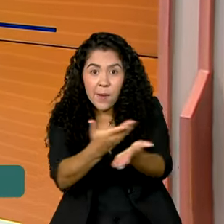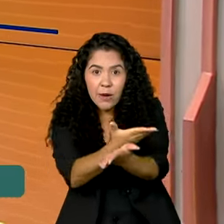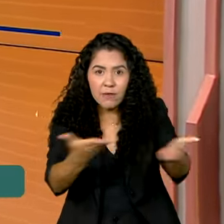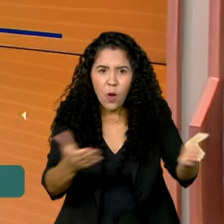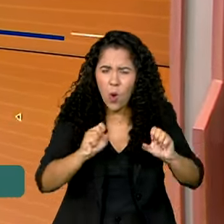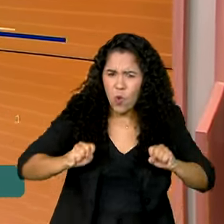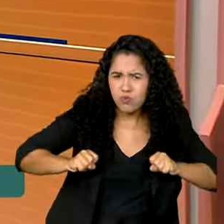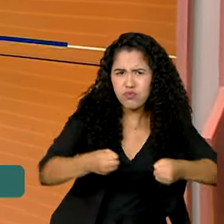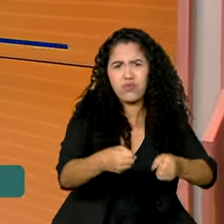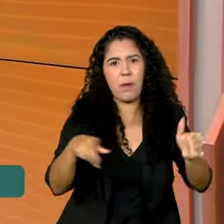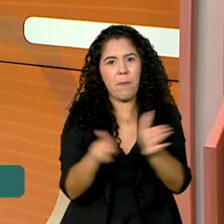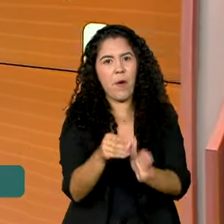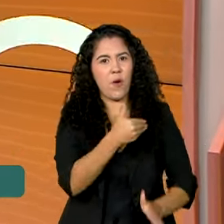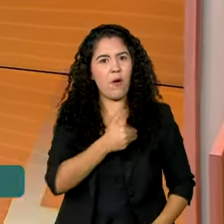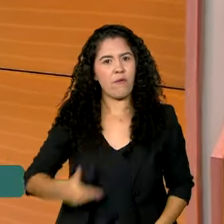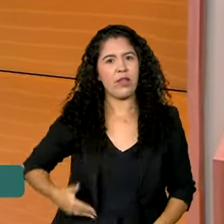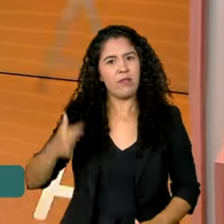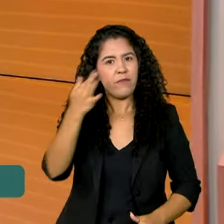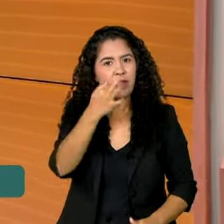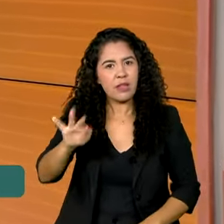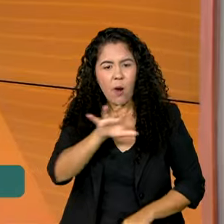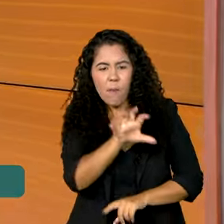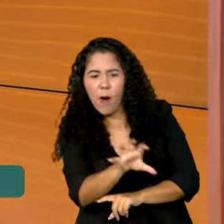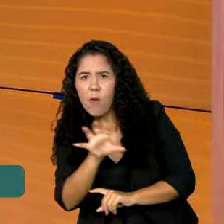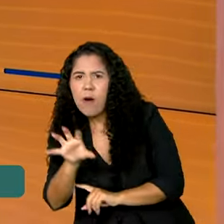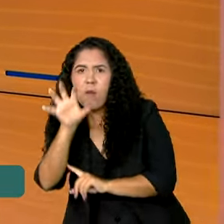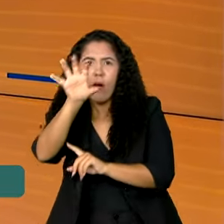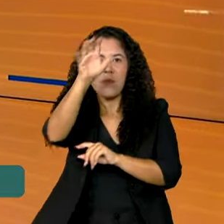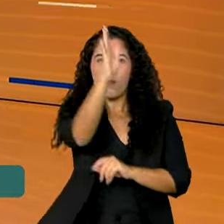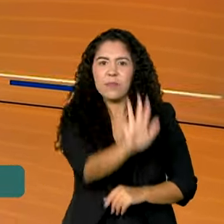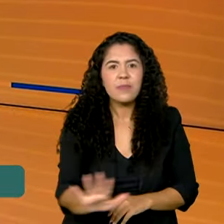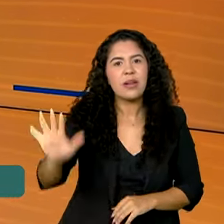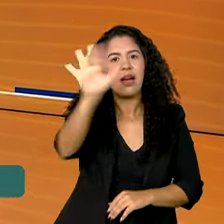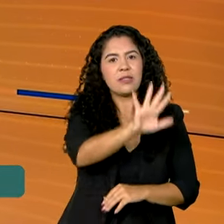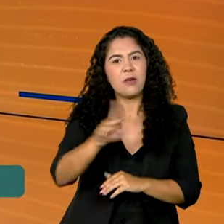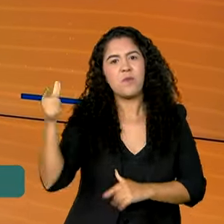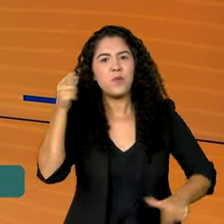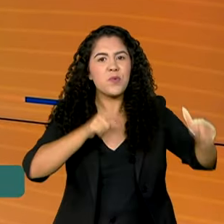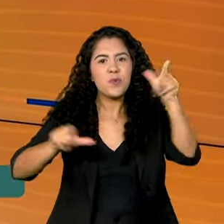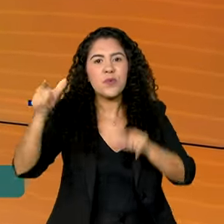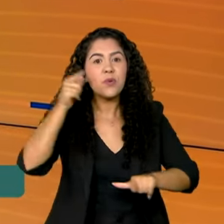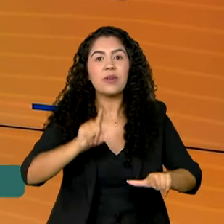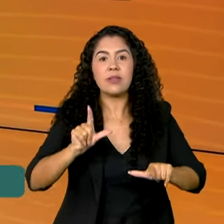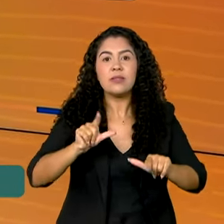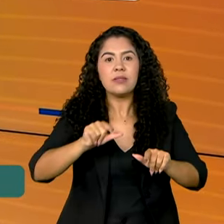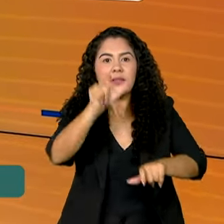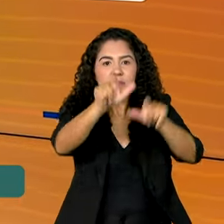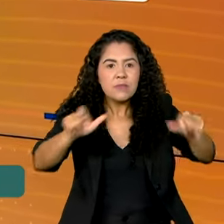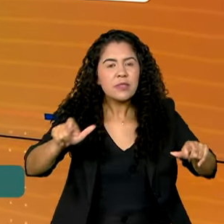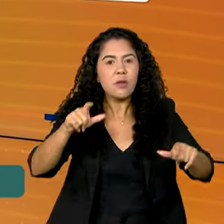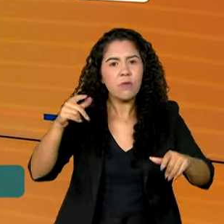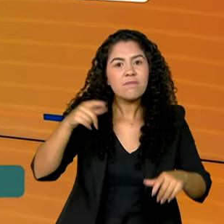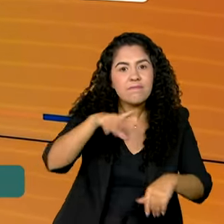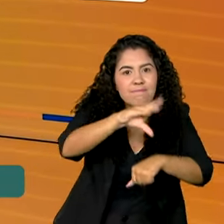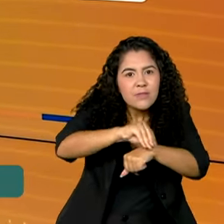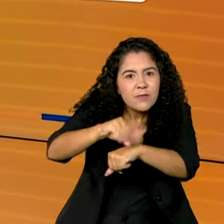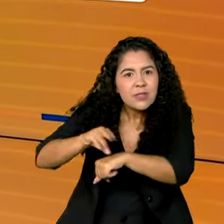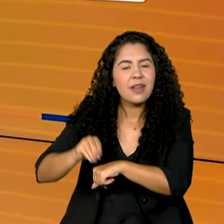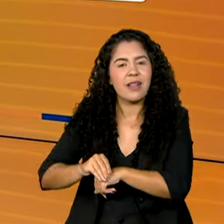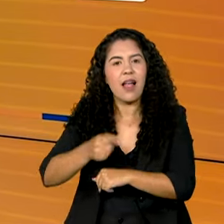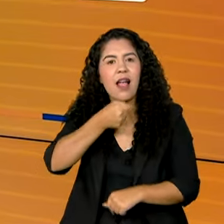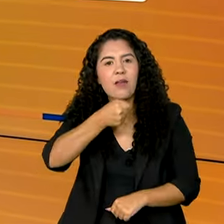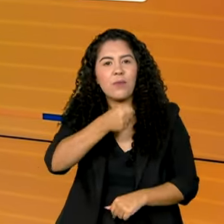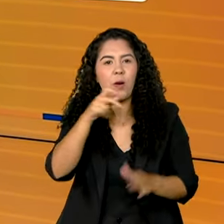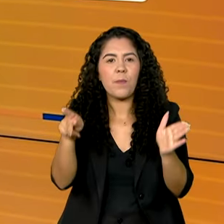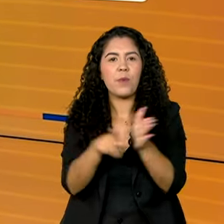os esforços do governo federal em todas as regiões, para que o Brasil seja um país de leitores. A reportagem é de